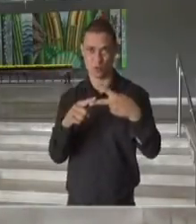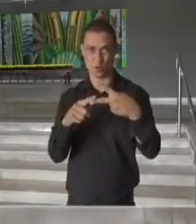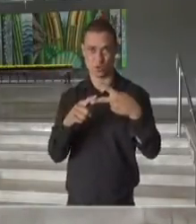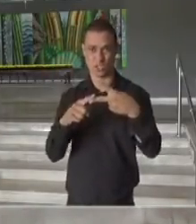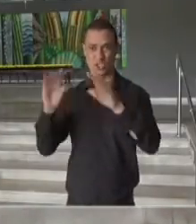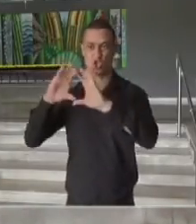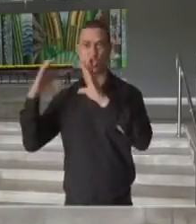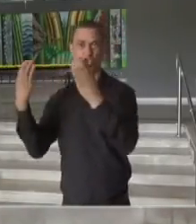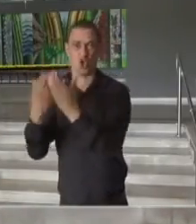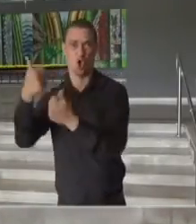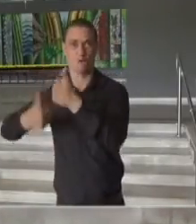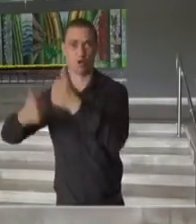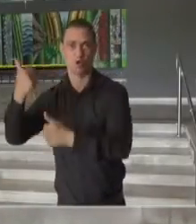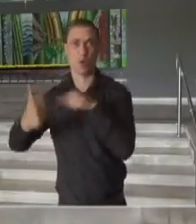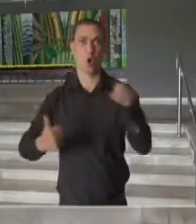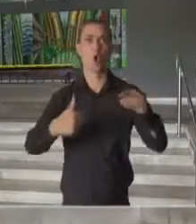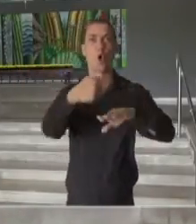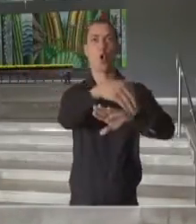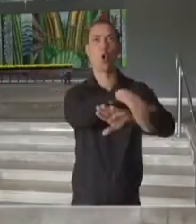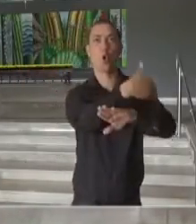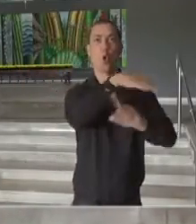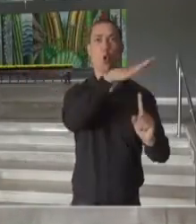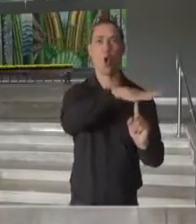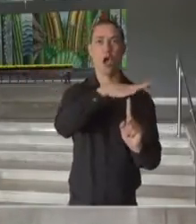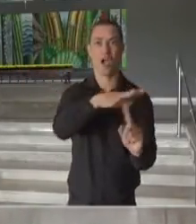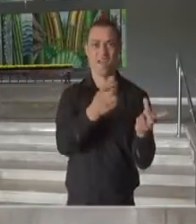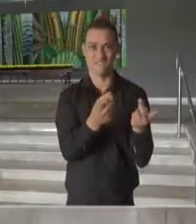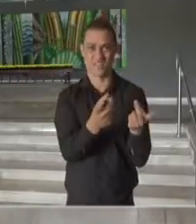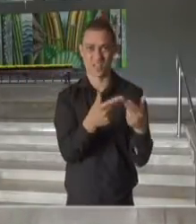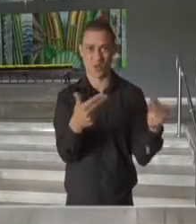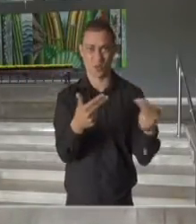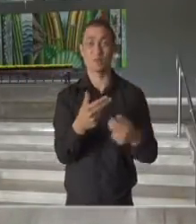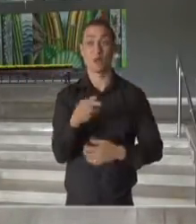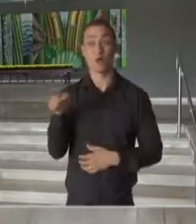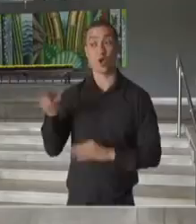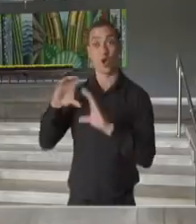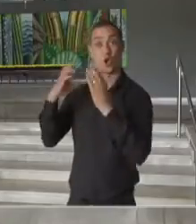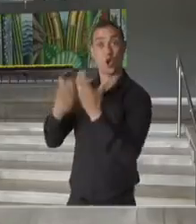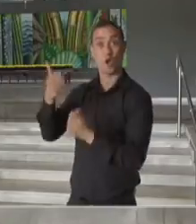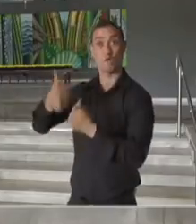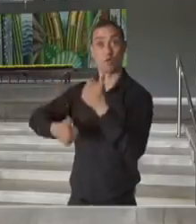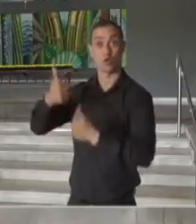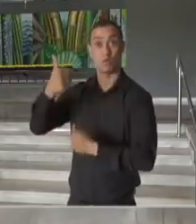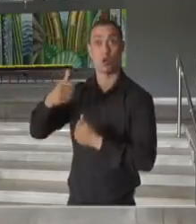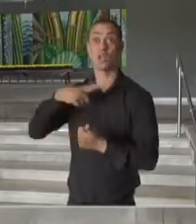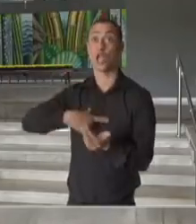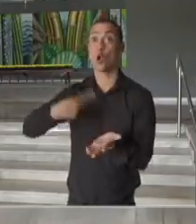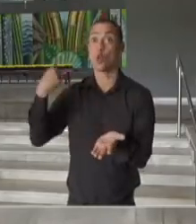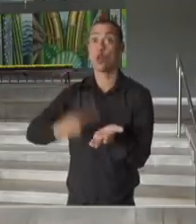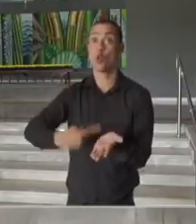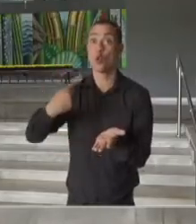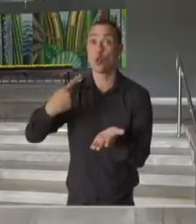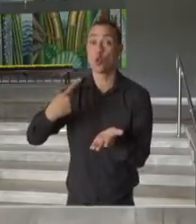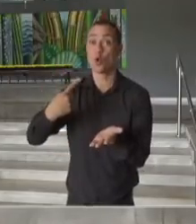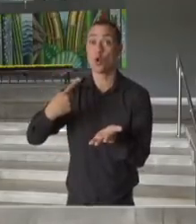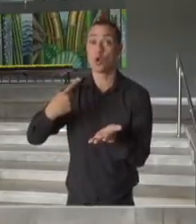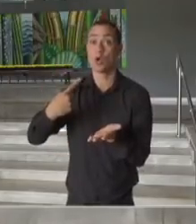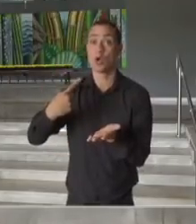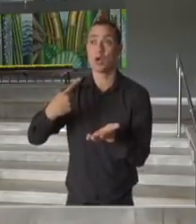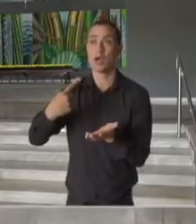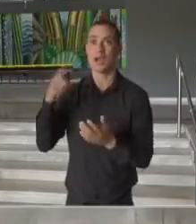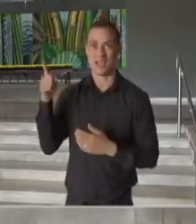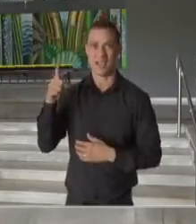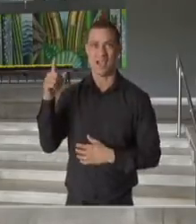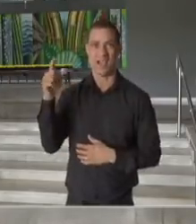futebol e o comércio de rua. Em relação à cidade de futebol, nós temos um compromisso com a